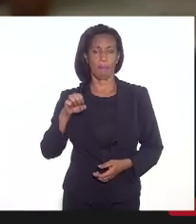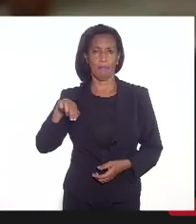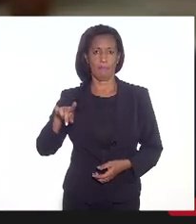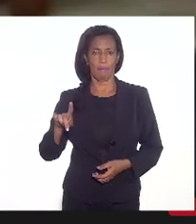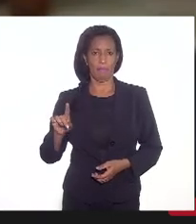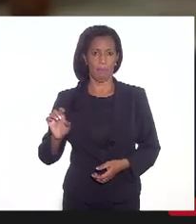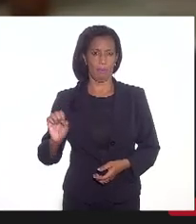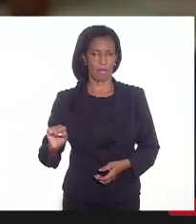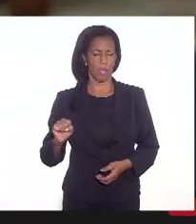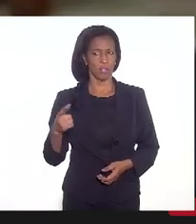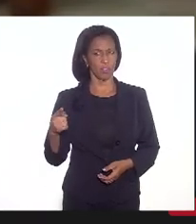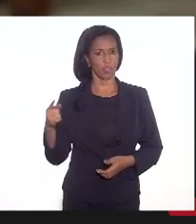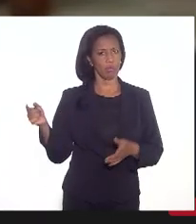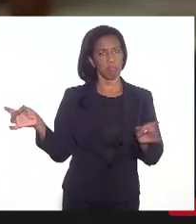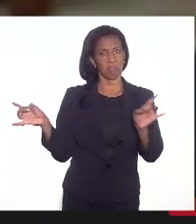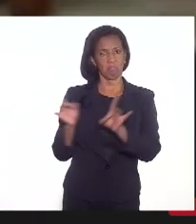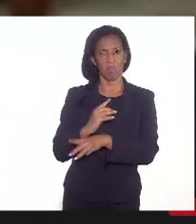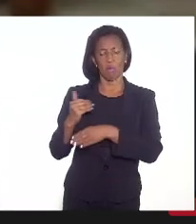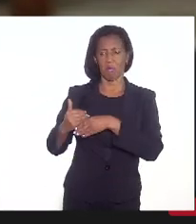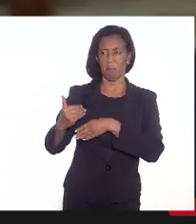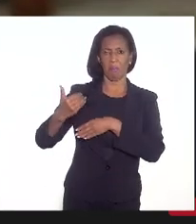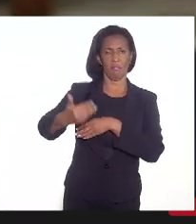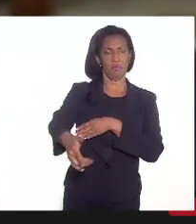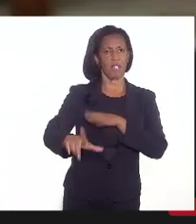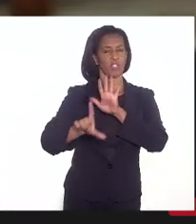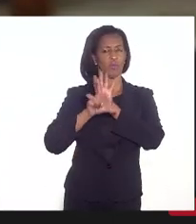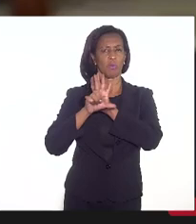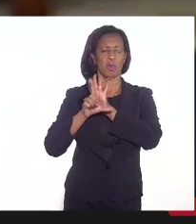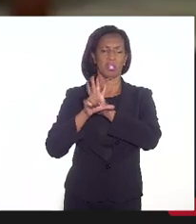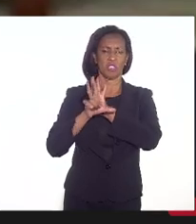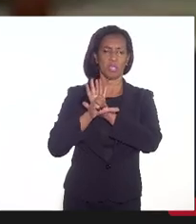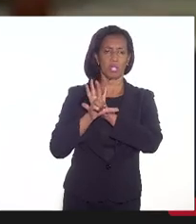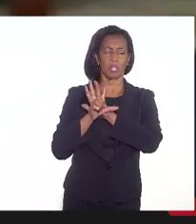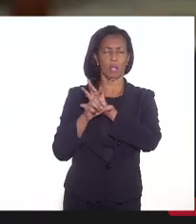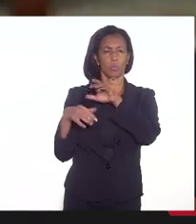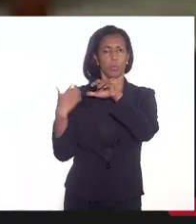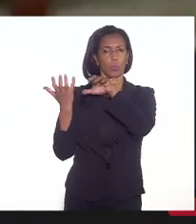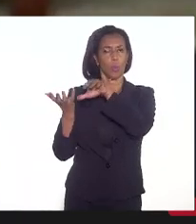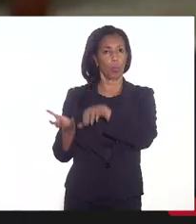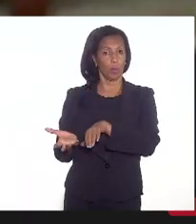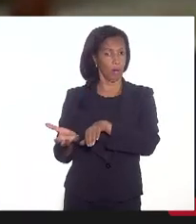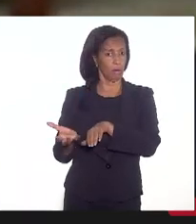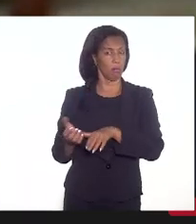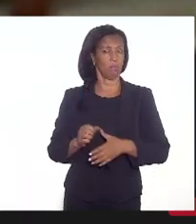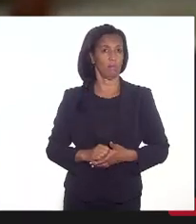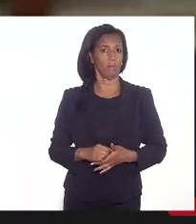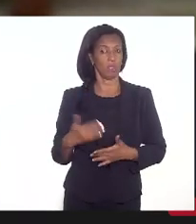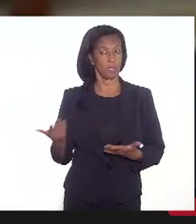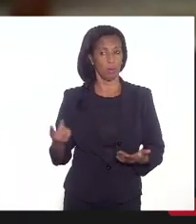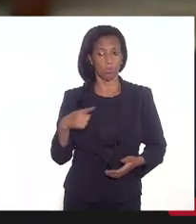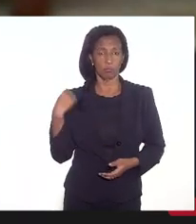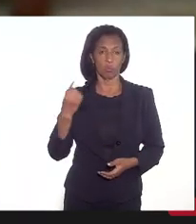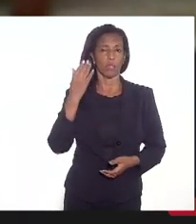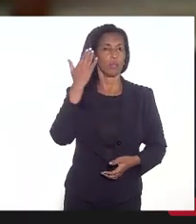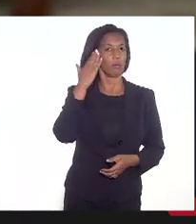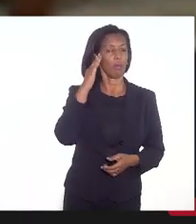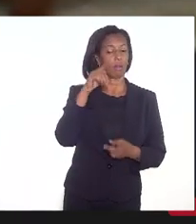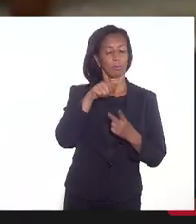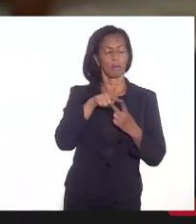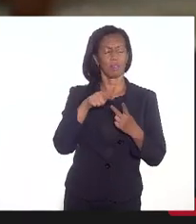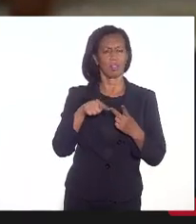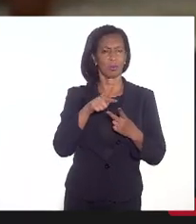definindo que seria para frente. Tem uma legislação no Congresso Nacional. O nosso entendimento tem duas